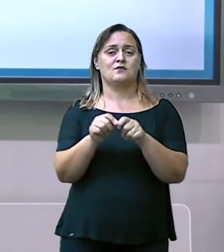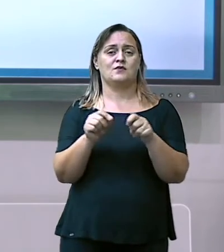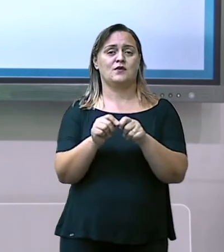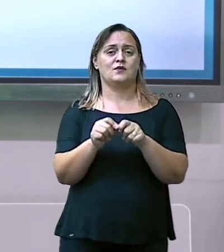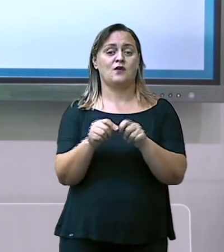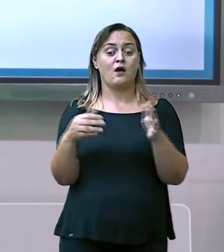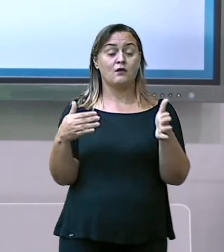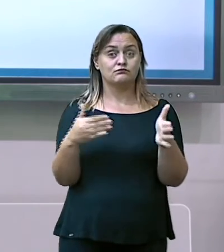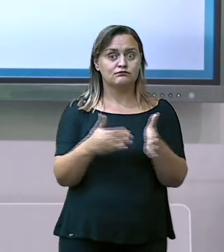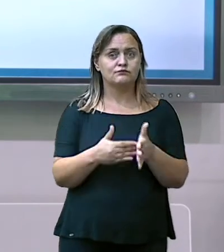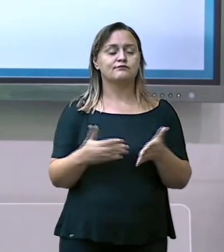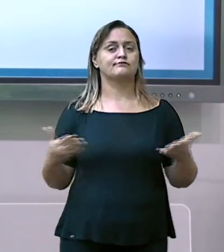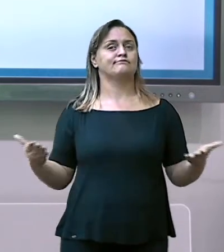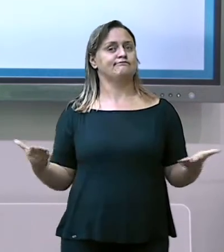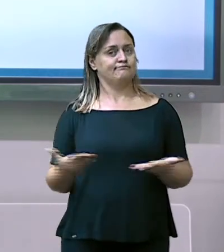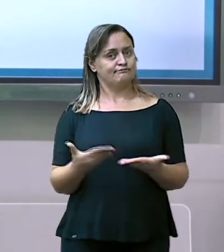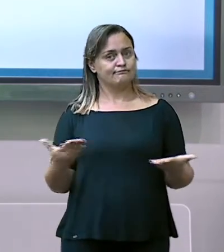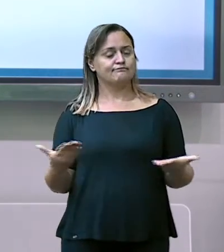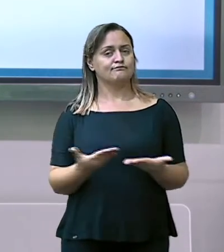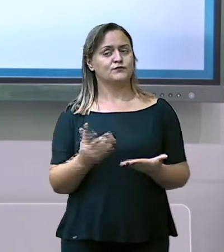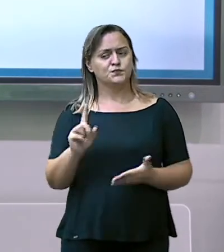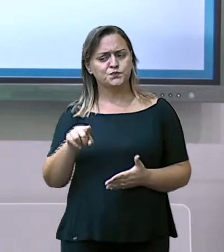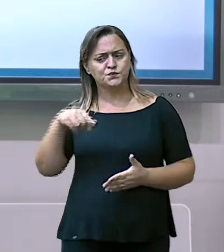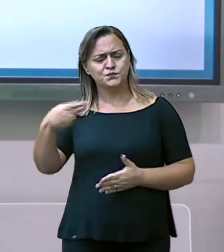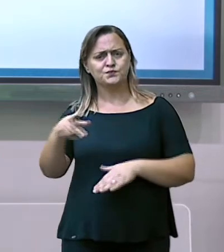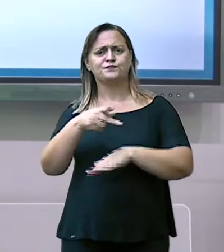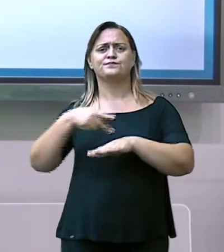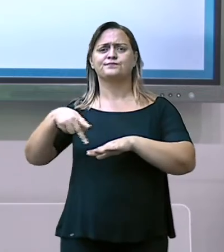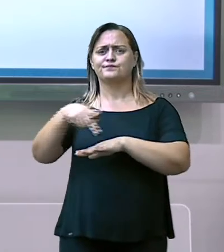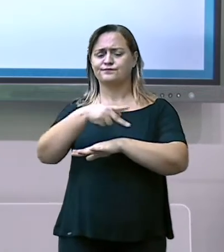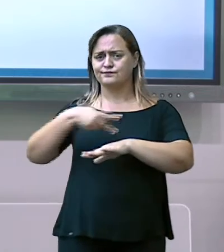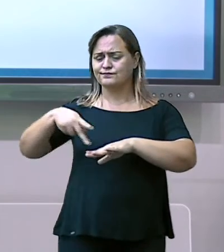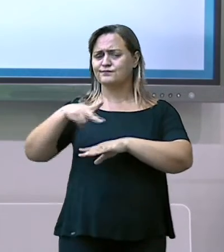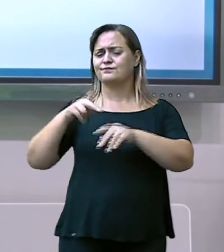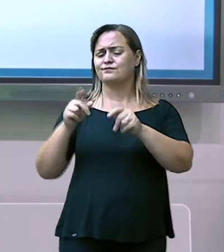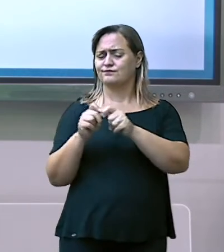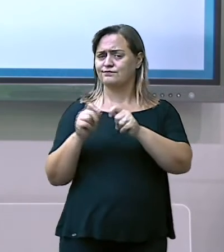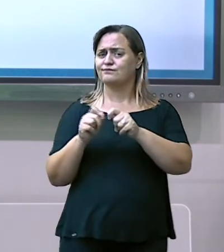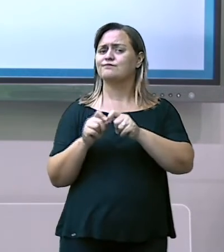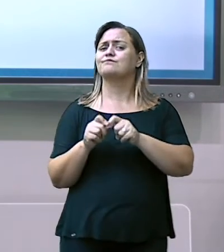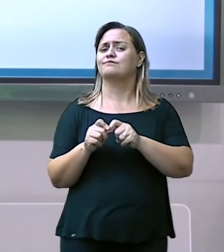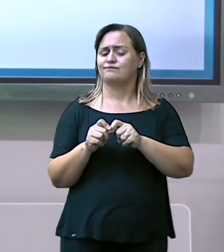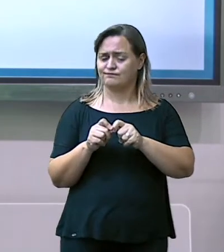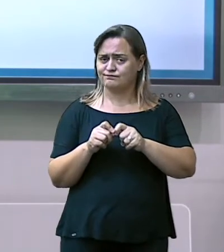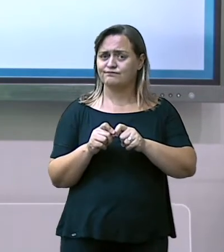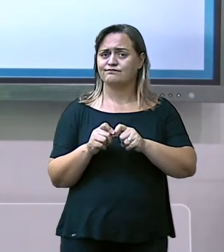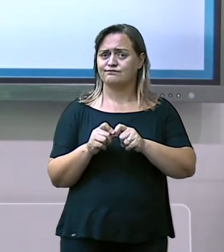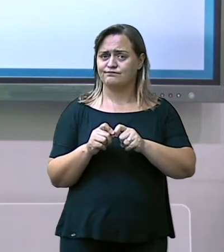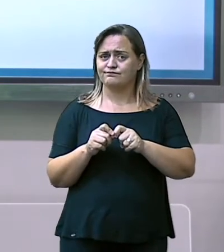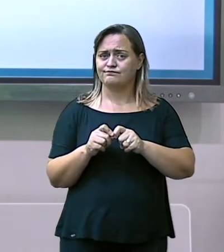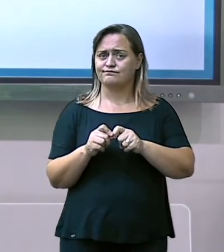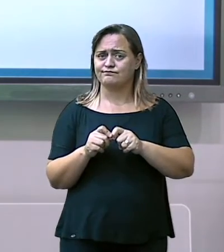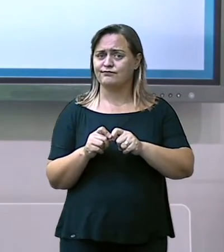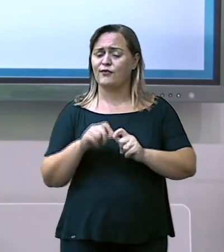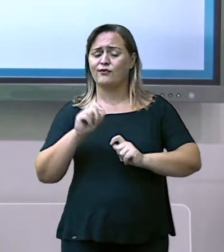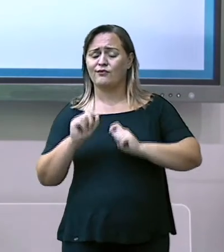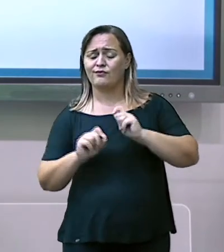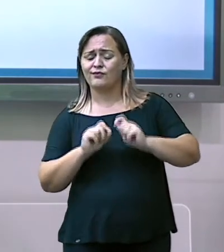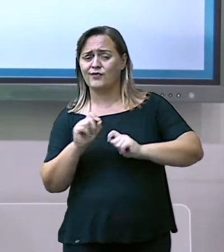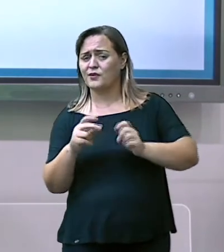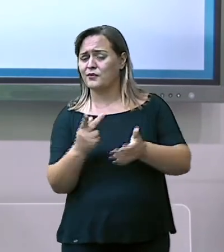países também realizam testes nucleares. O que gera um problema